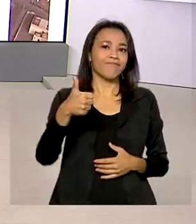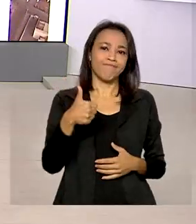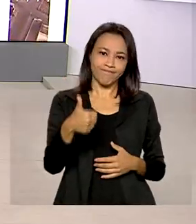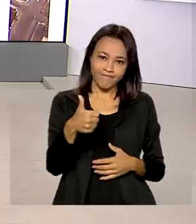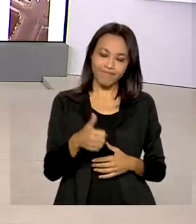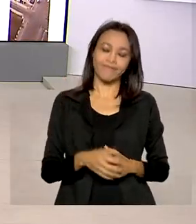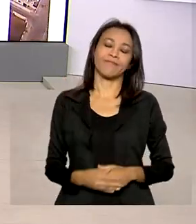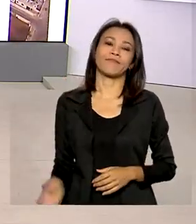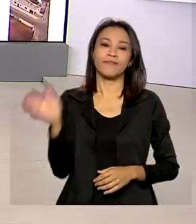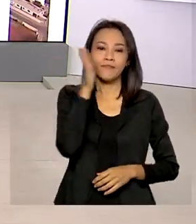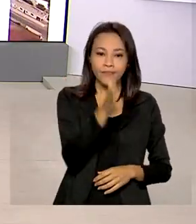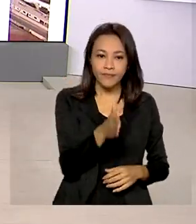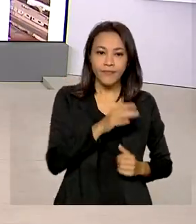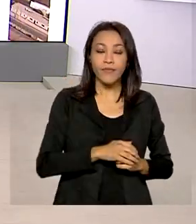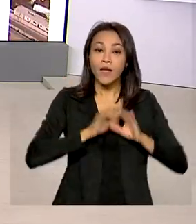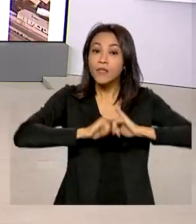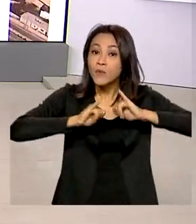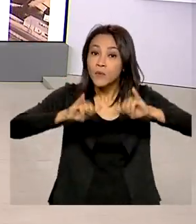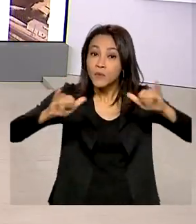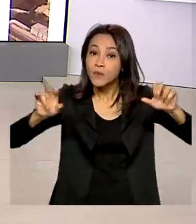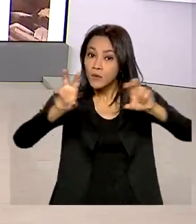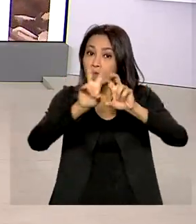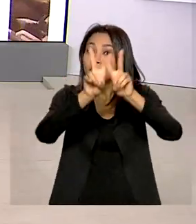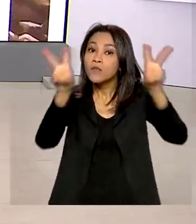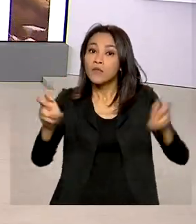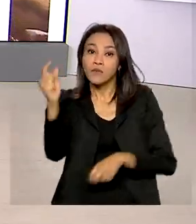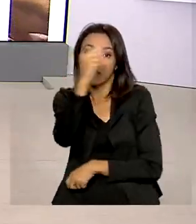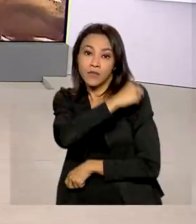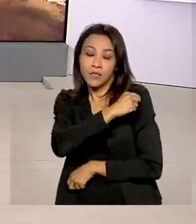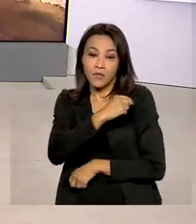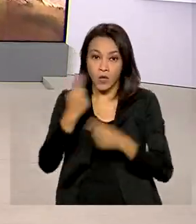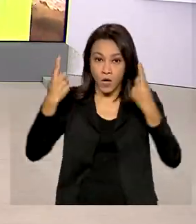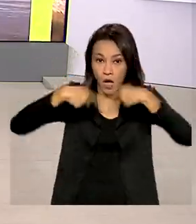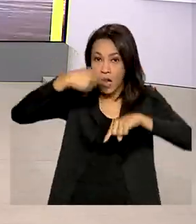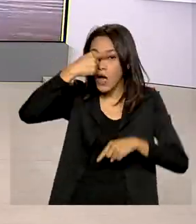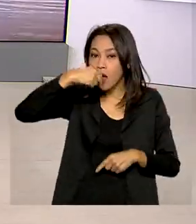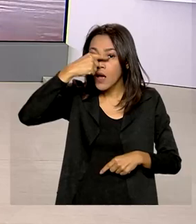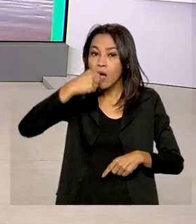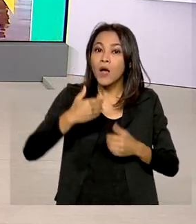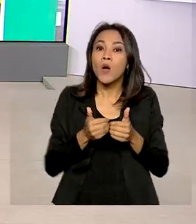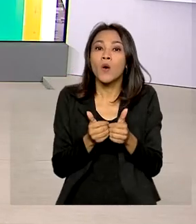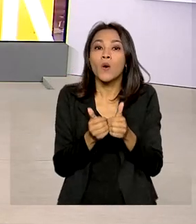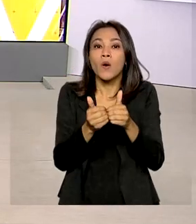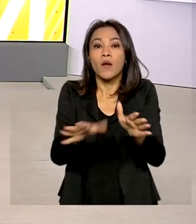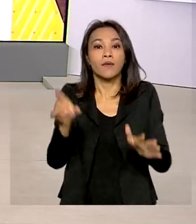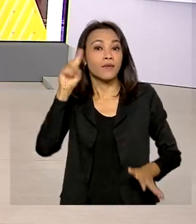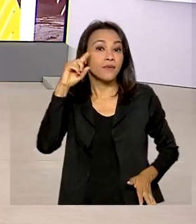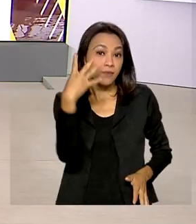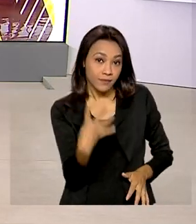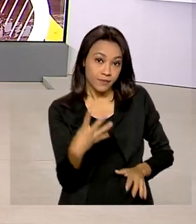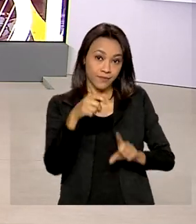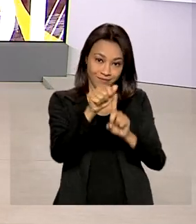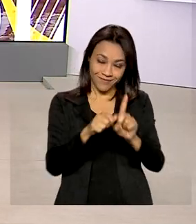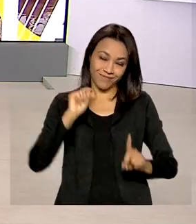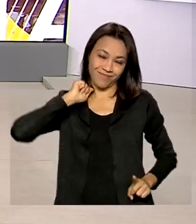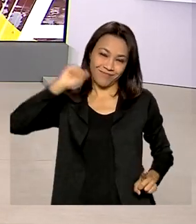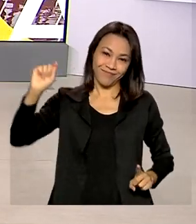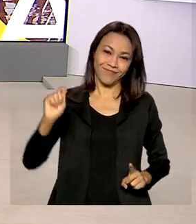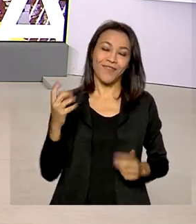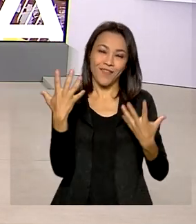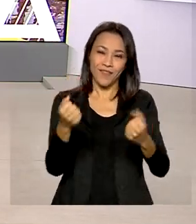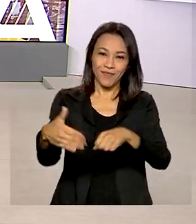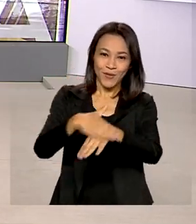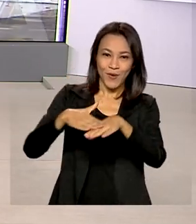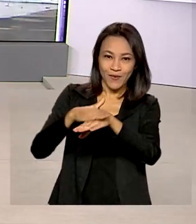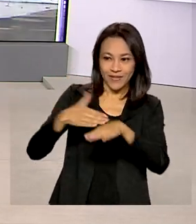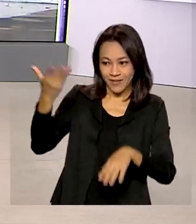A campanha de vacinação contra a gripe começa dia 4 de abril em todo o país. Nós vamos ao vivo agora conversar